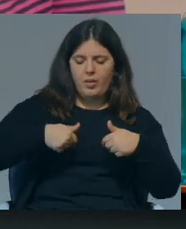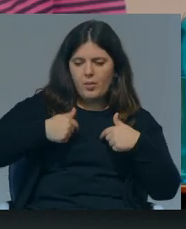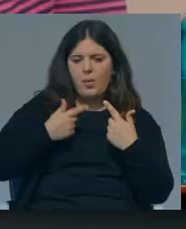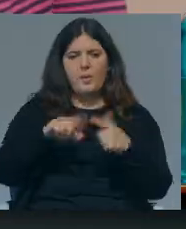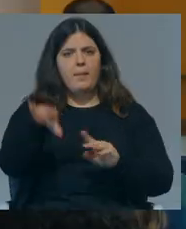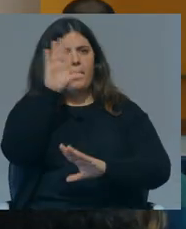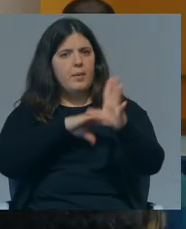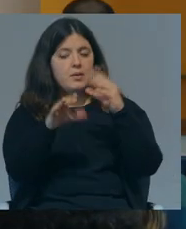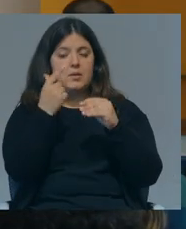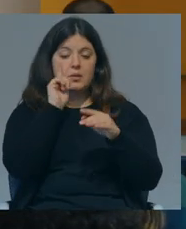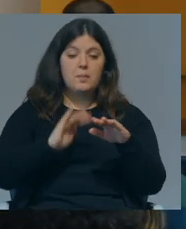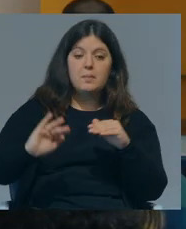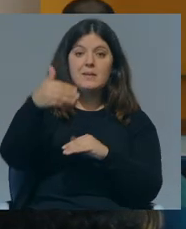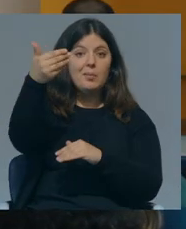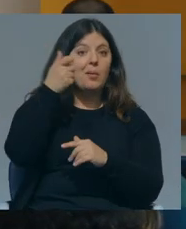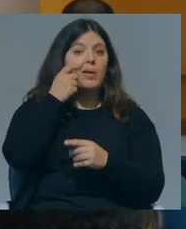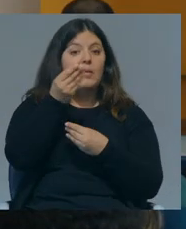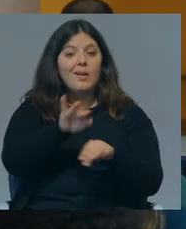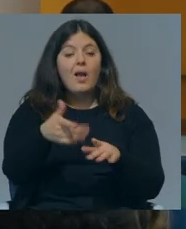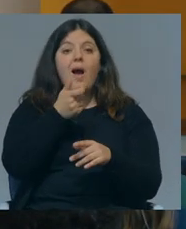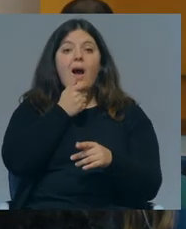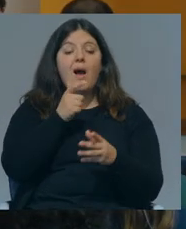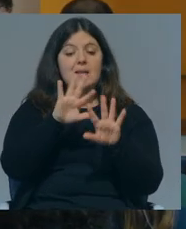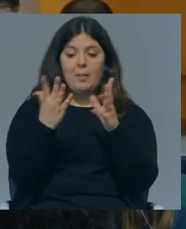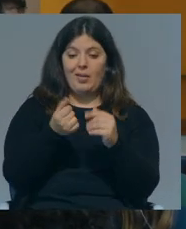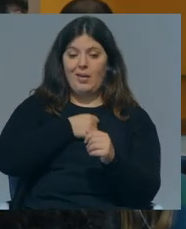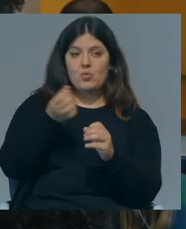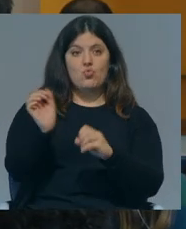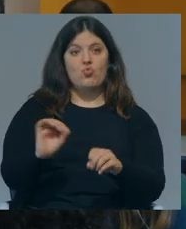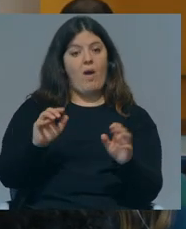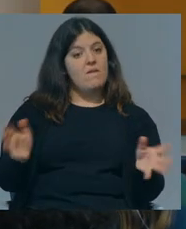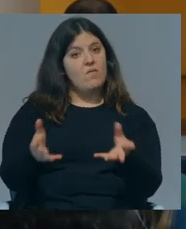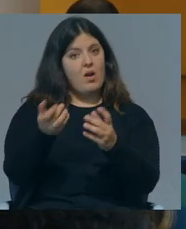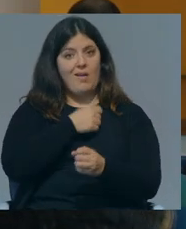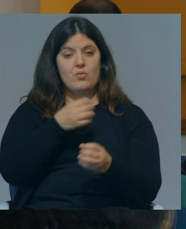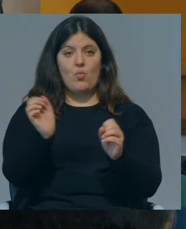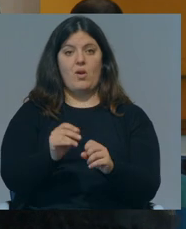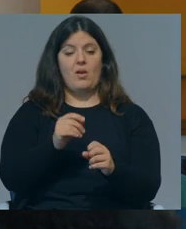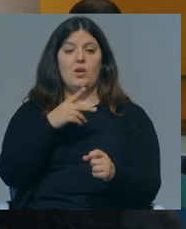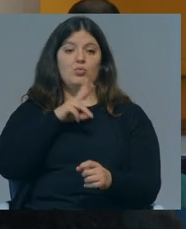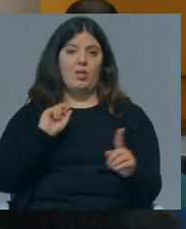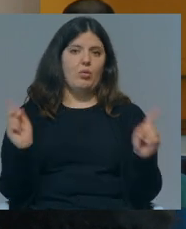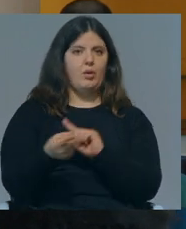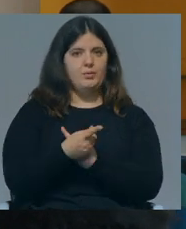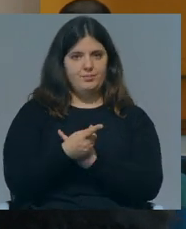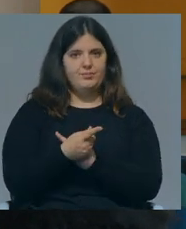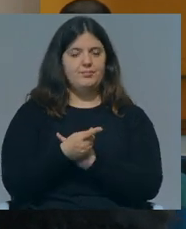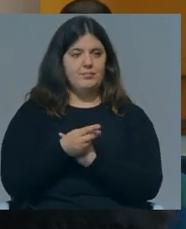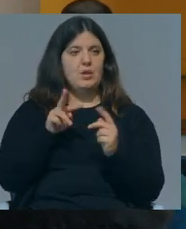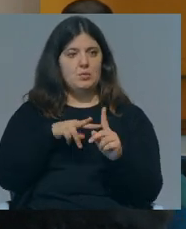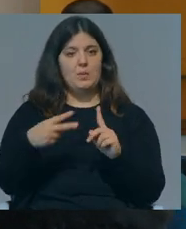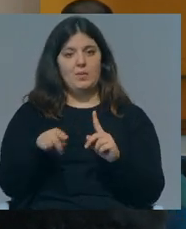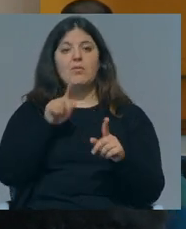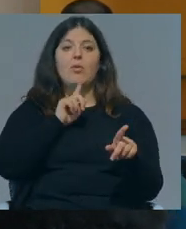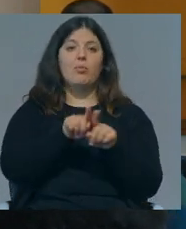aprendizagem, sobretudo naquelas crianças que não têm esse ambiente em casa, um ambiente estimulante em casa. Portanto, Portugal está ao contrário desse ponto de vista à